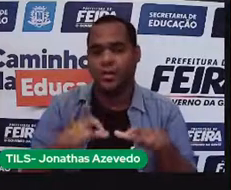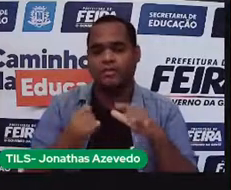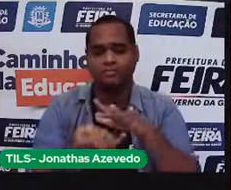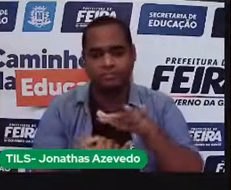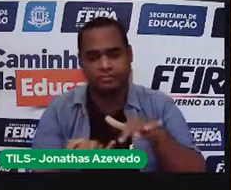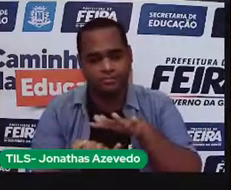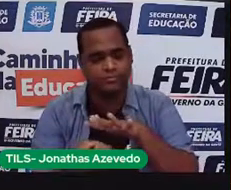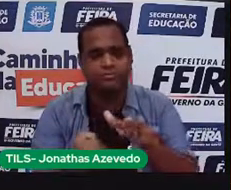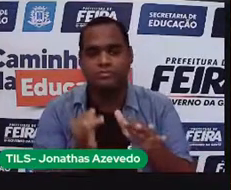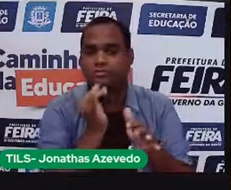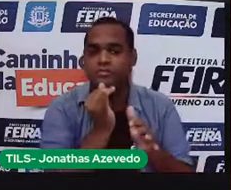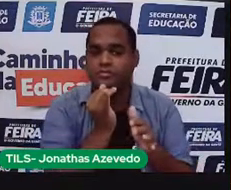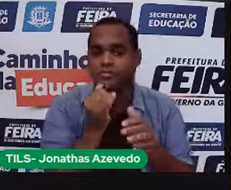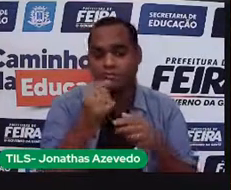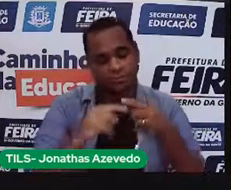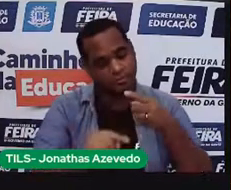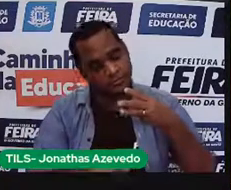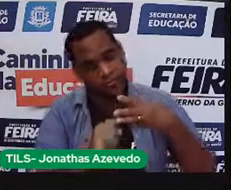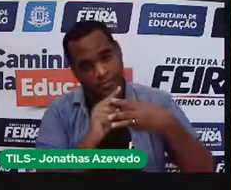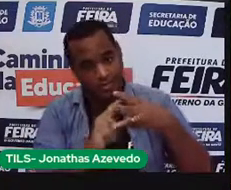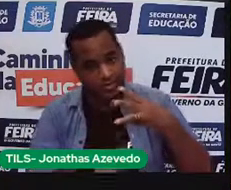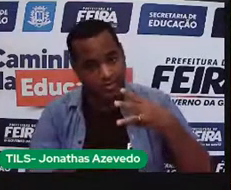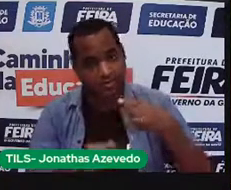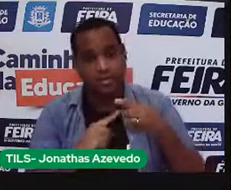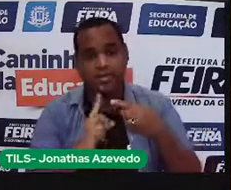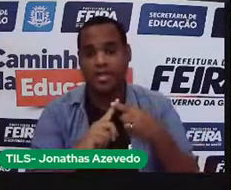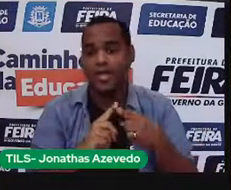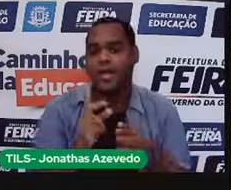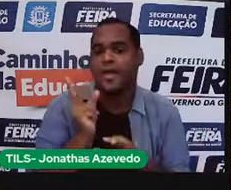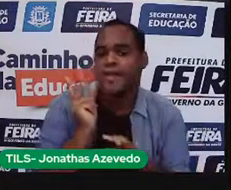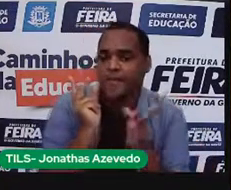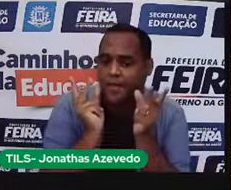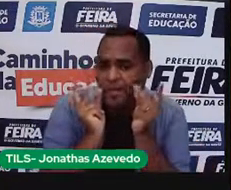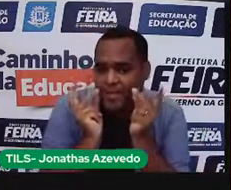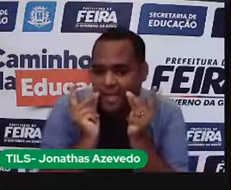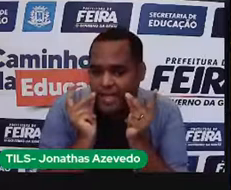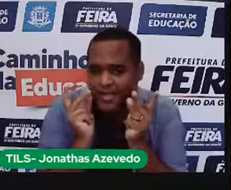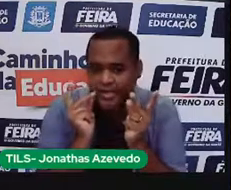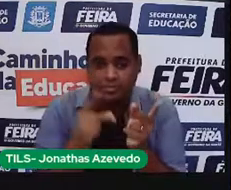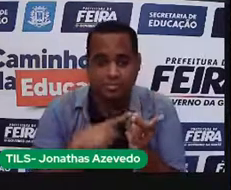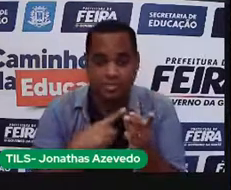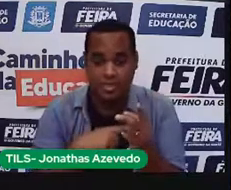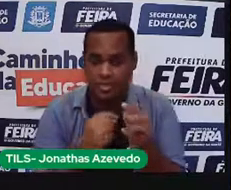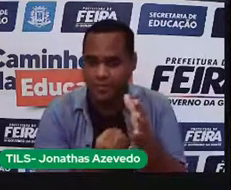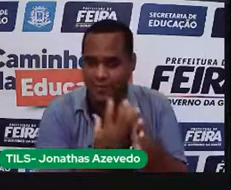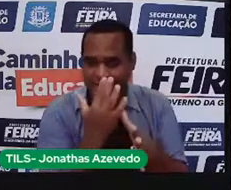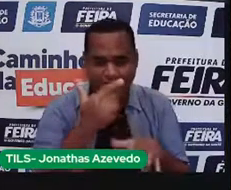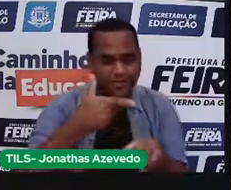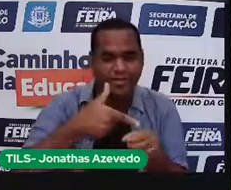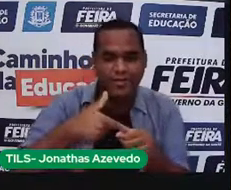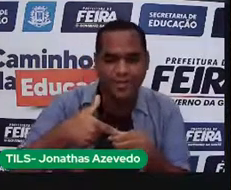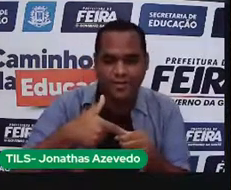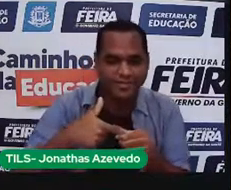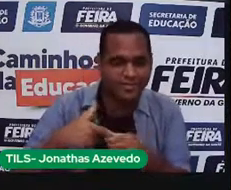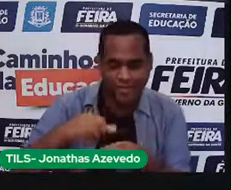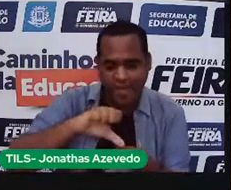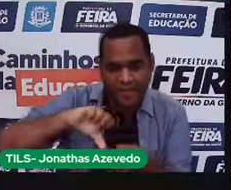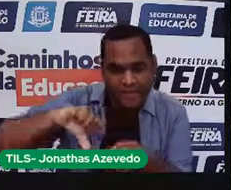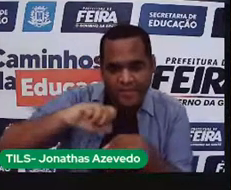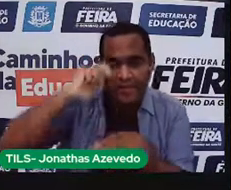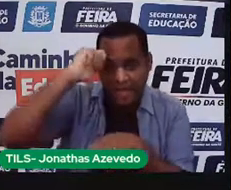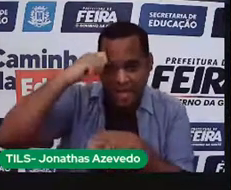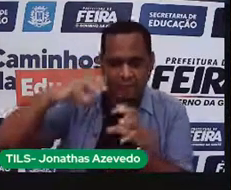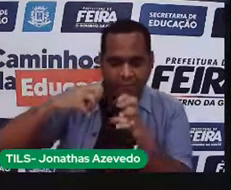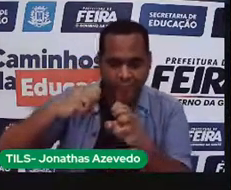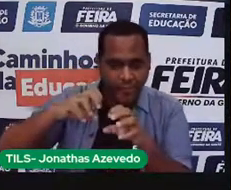vocês. A gente tem o plástico, que ele é fabricado a partir do petróleo, que é um material natural. Porém, para o